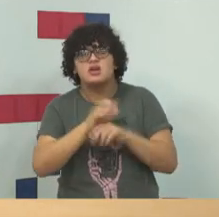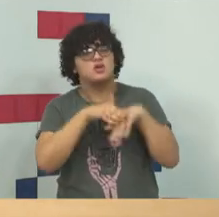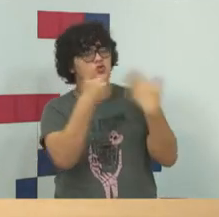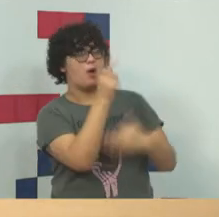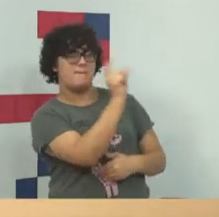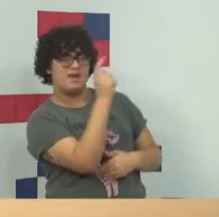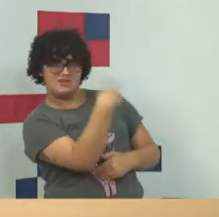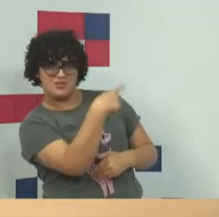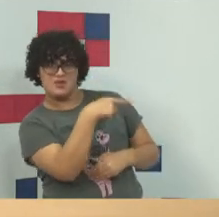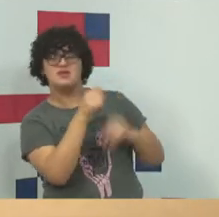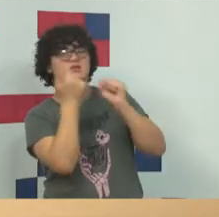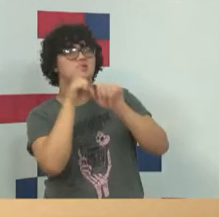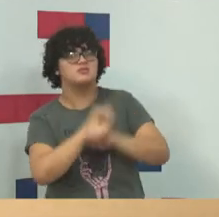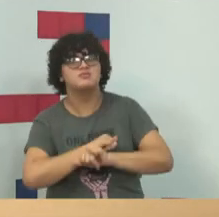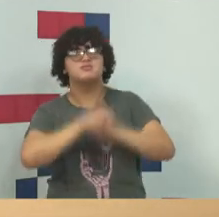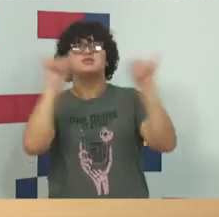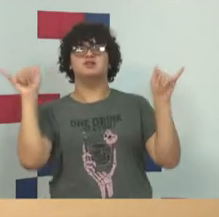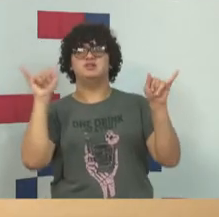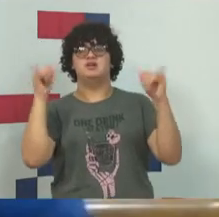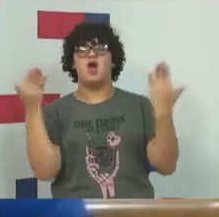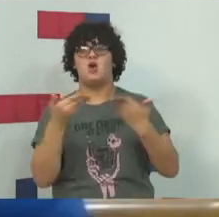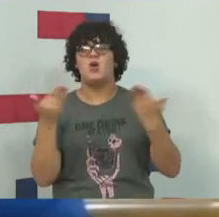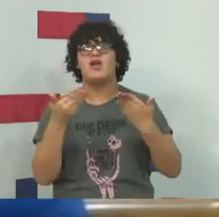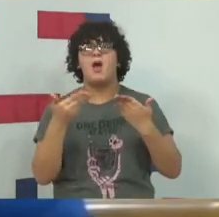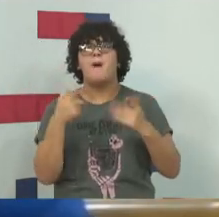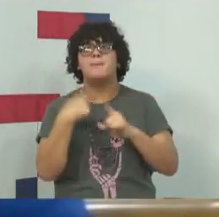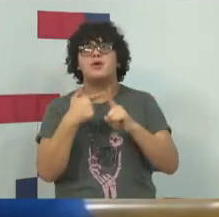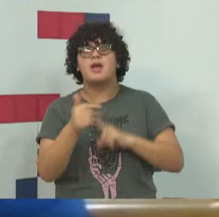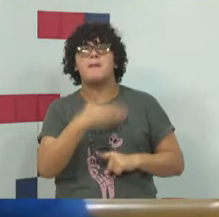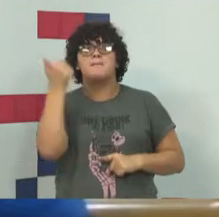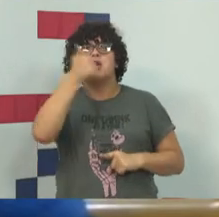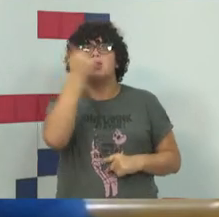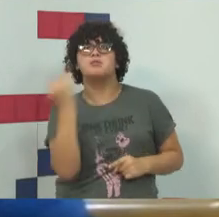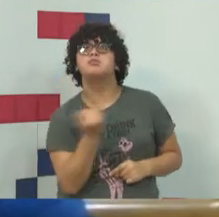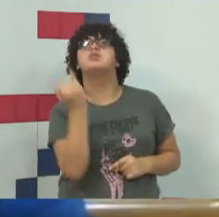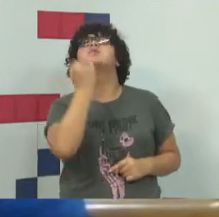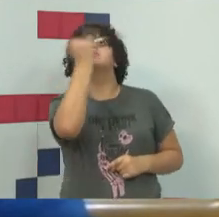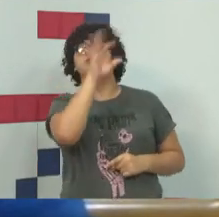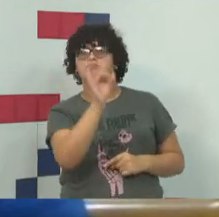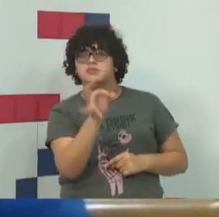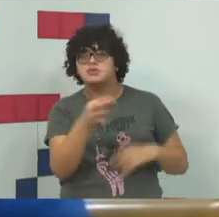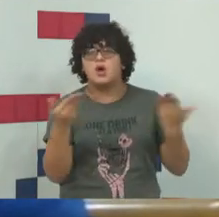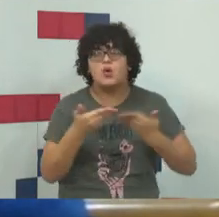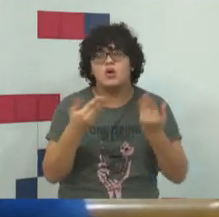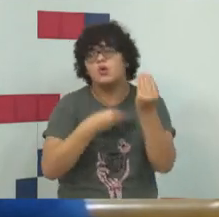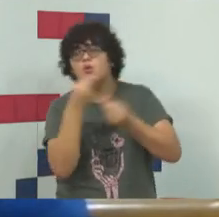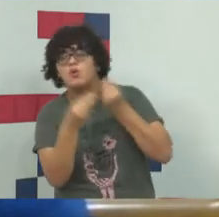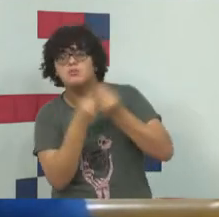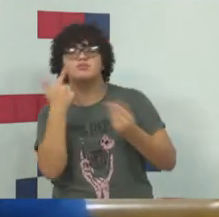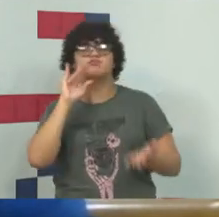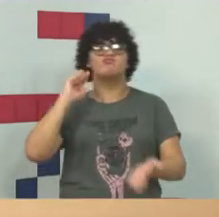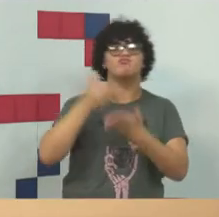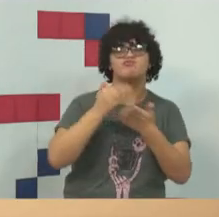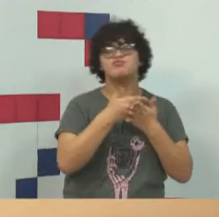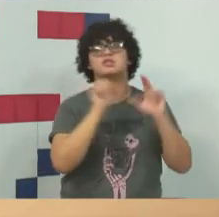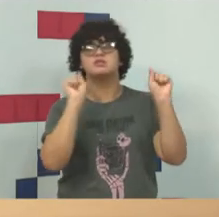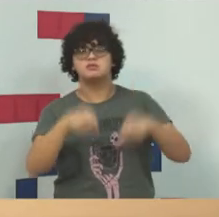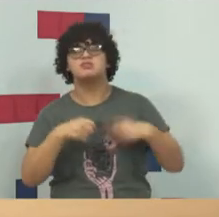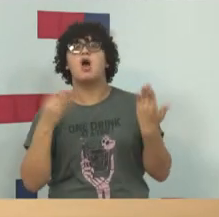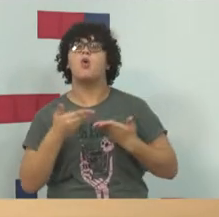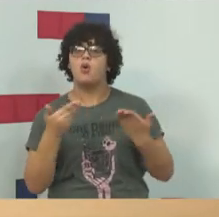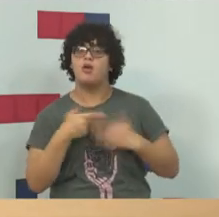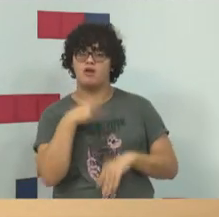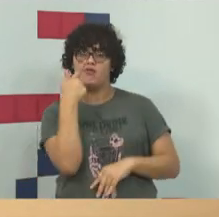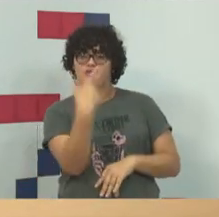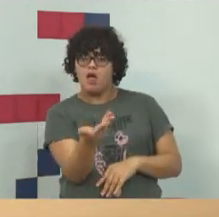reverberadas pela rede, porque não existe nada mais importante do que estabelecer as fontes confiáveis. E é disso que nós estamos